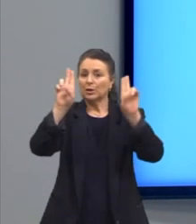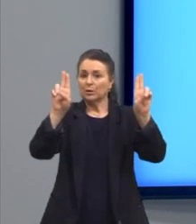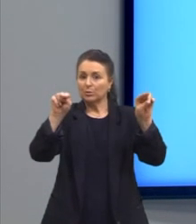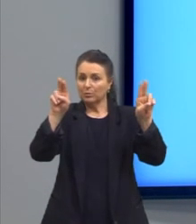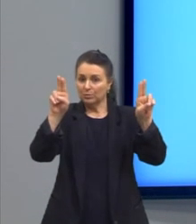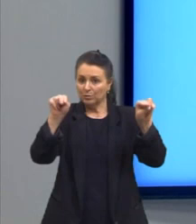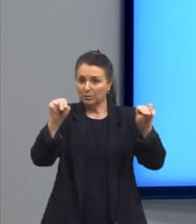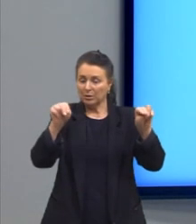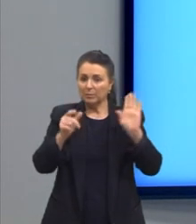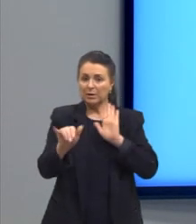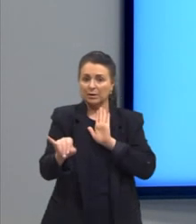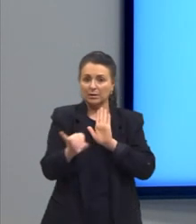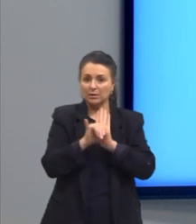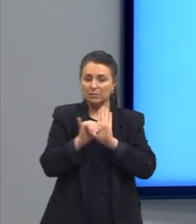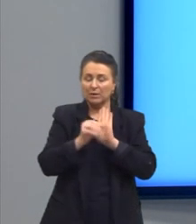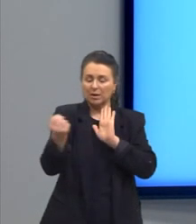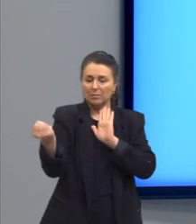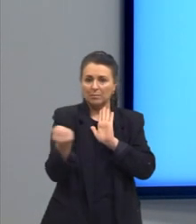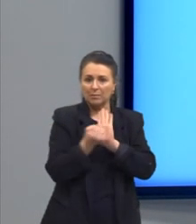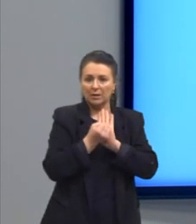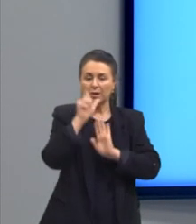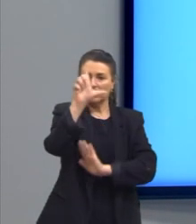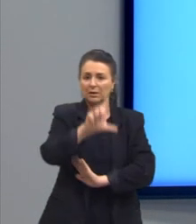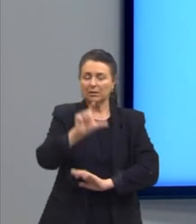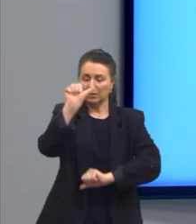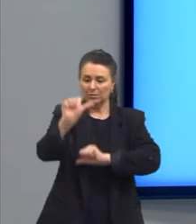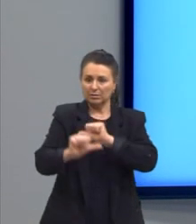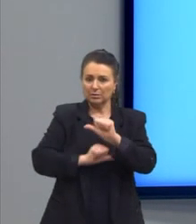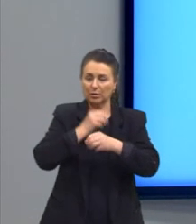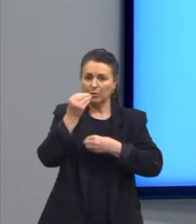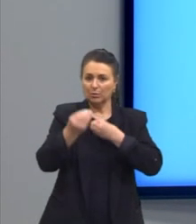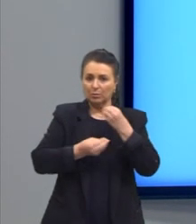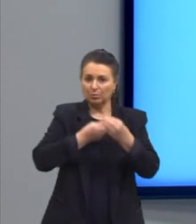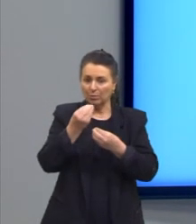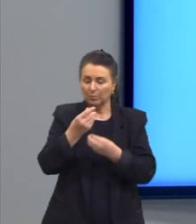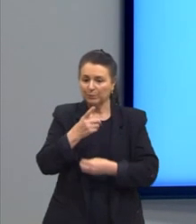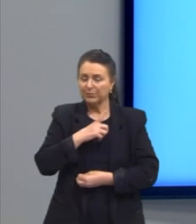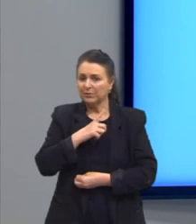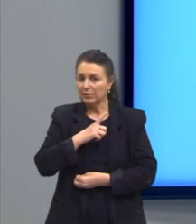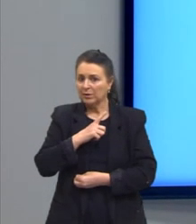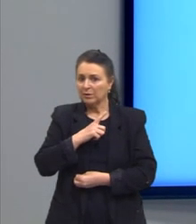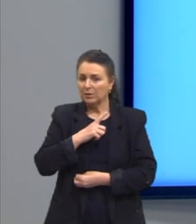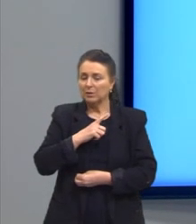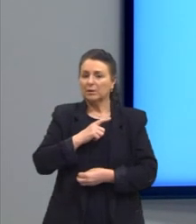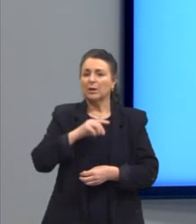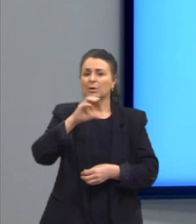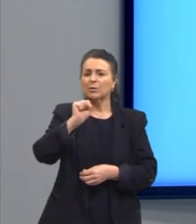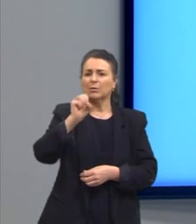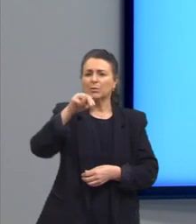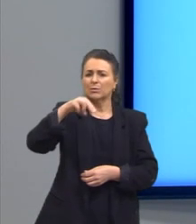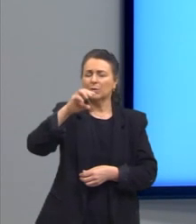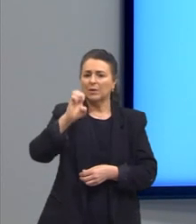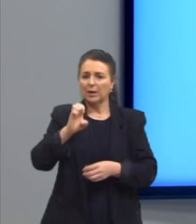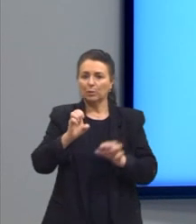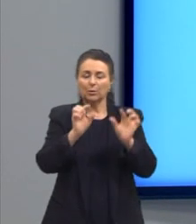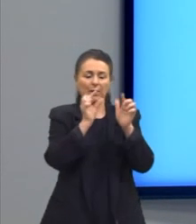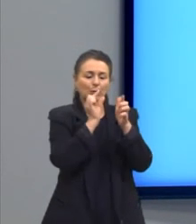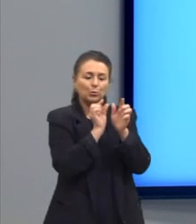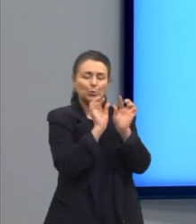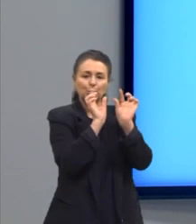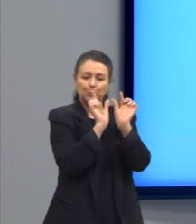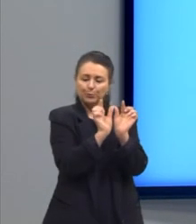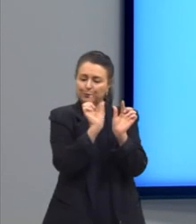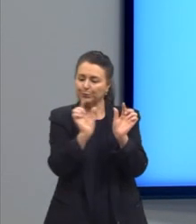se identificam marcas dessa literatura de transição. Como, né, daí temos ali a forma dos sonetos, versos metrificados, a